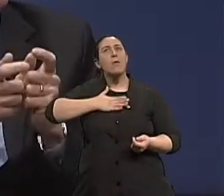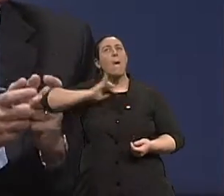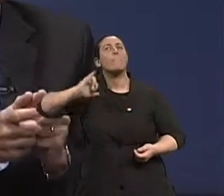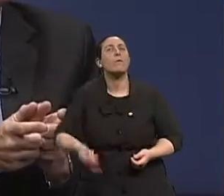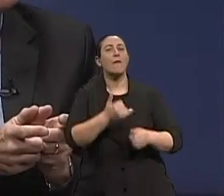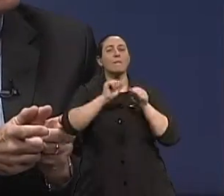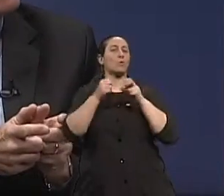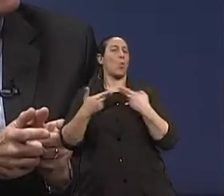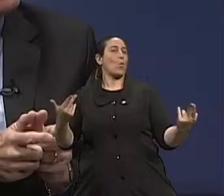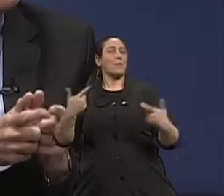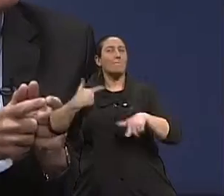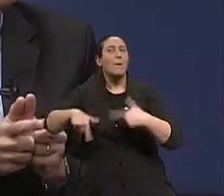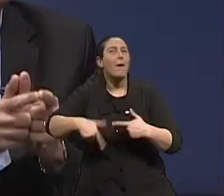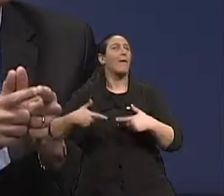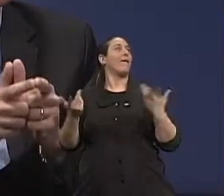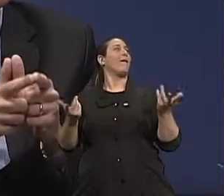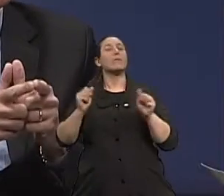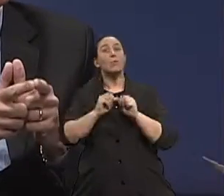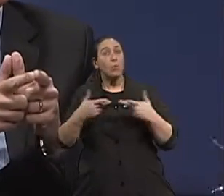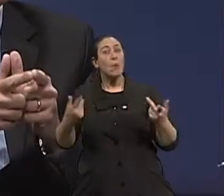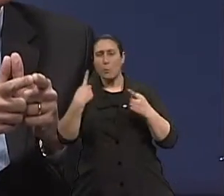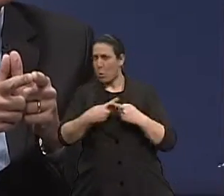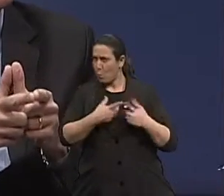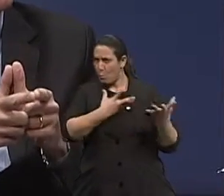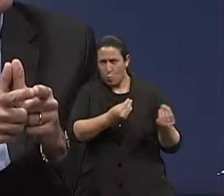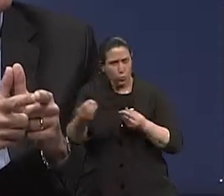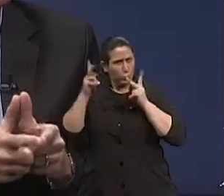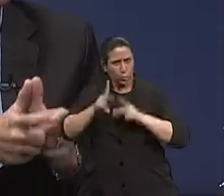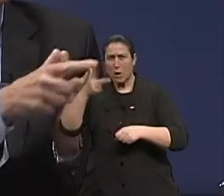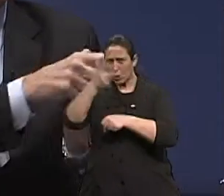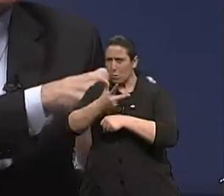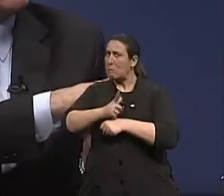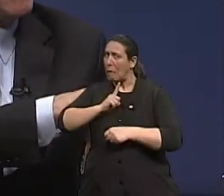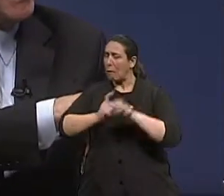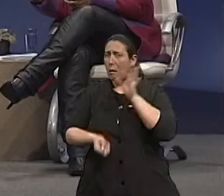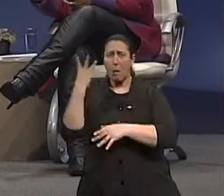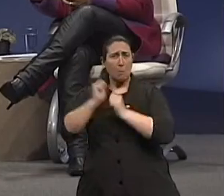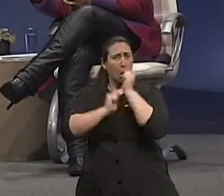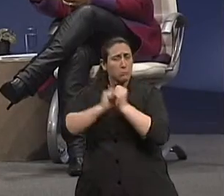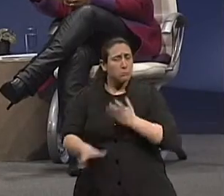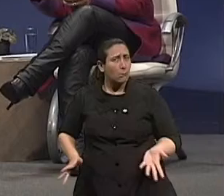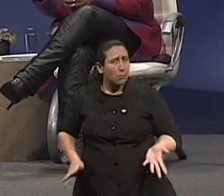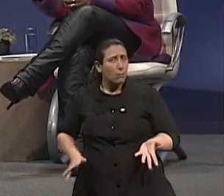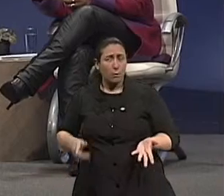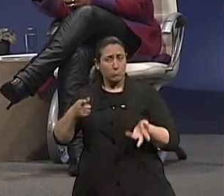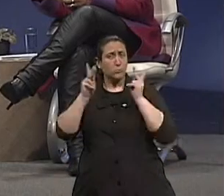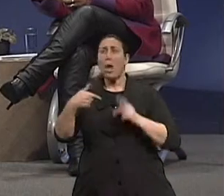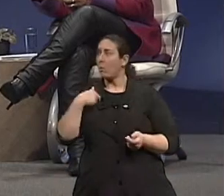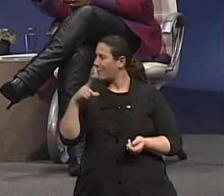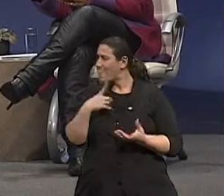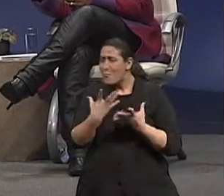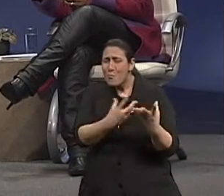vejo que isso modificou. Ah, com certeza. idoso hoje e empreendedor. Você está, por exemplo, do teu marido, eu tenho vários